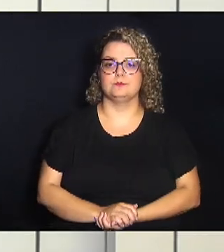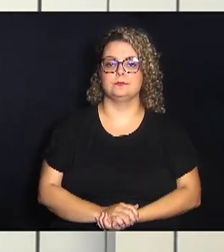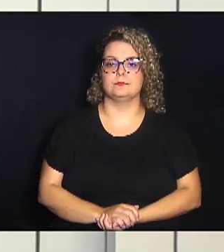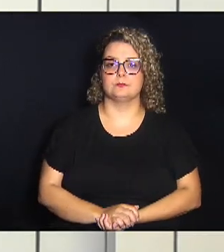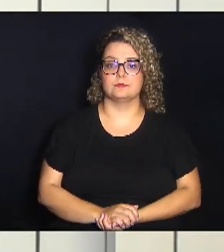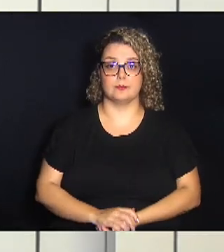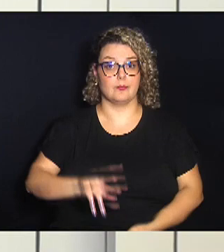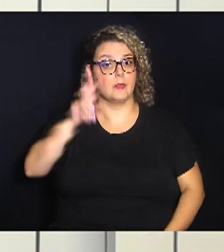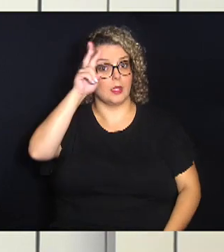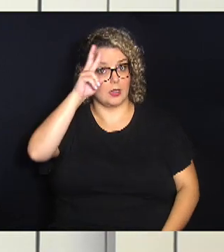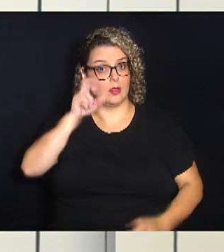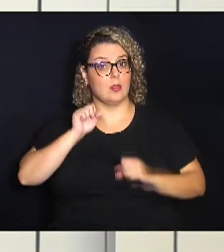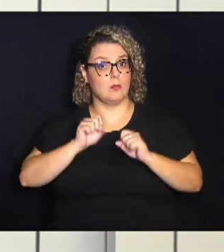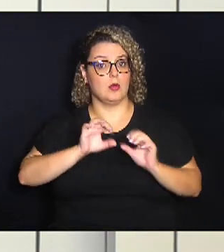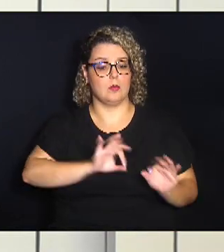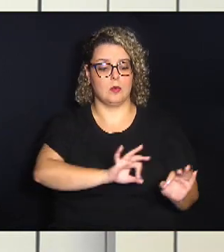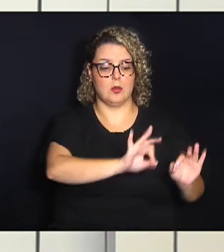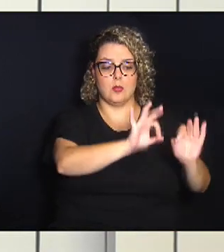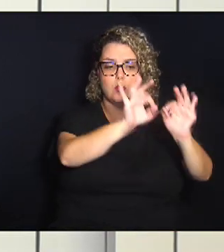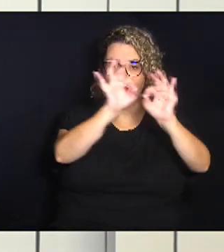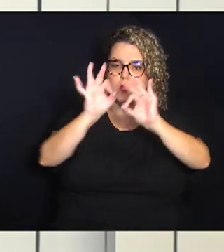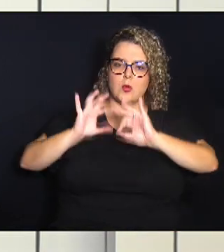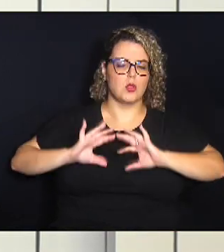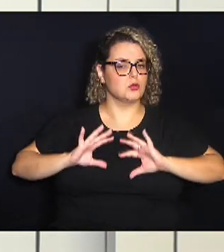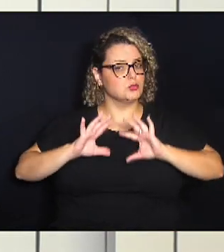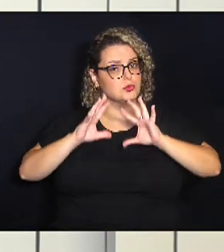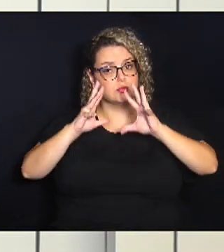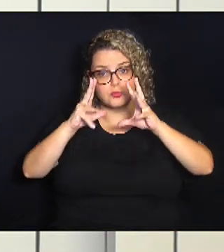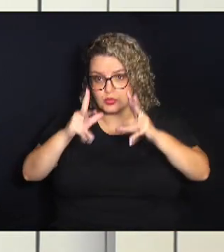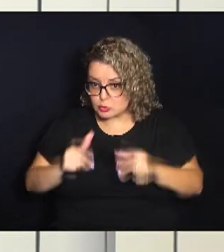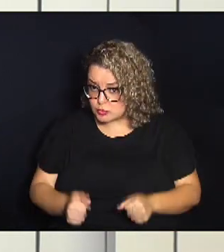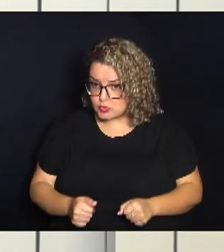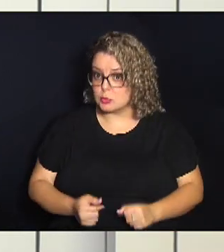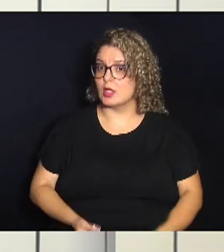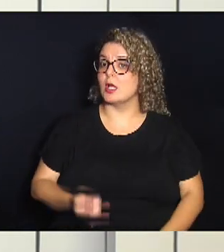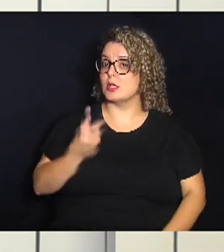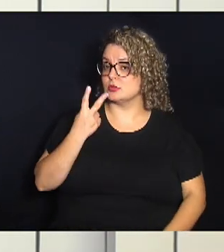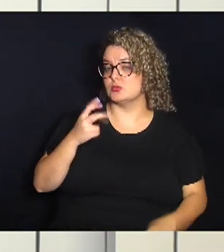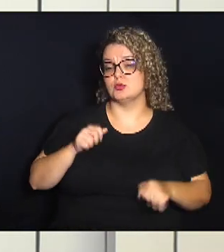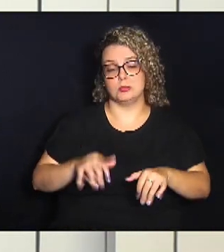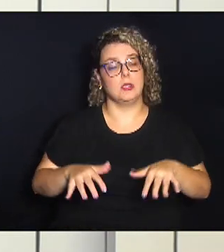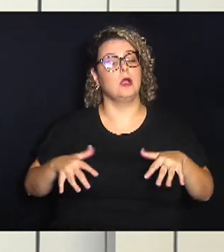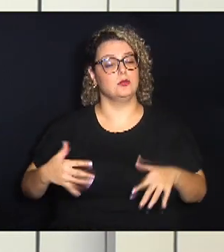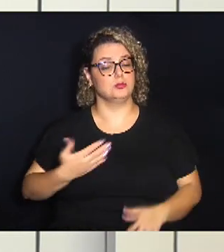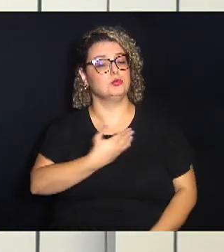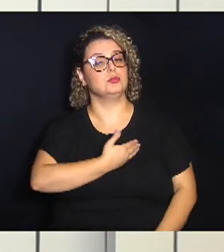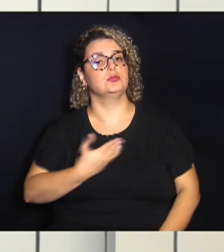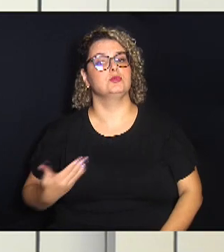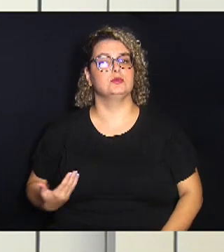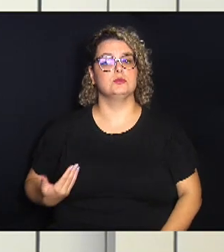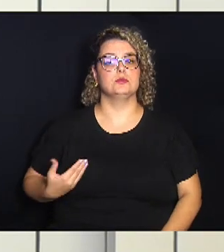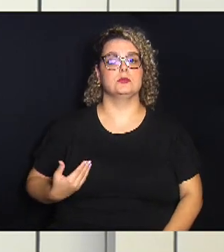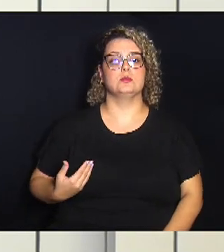Lembrando que você pode assistir na íntegra as duas audiências públicas. É só digitar lá youtube